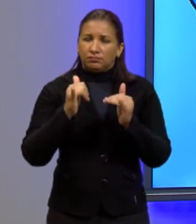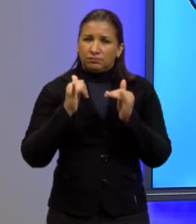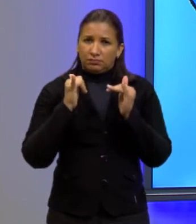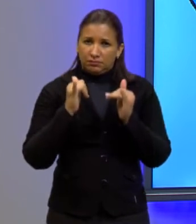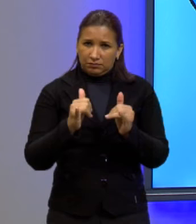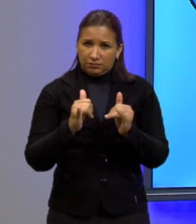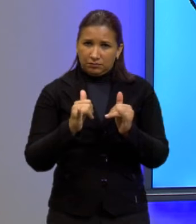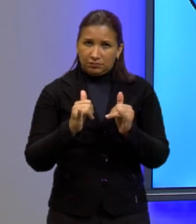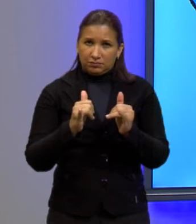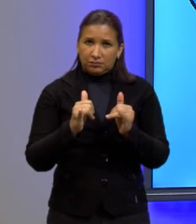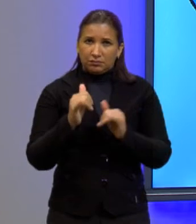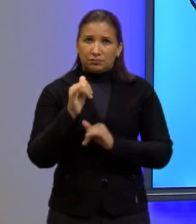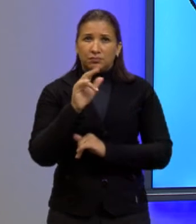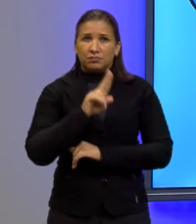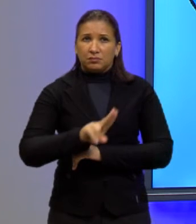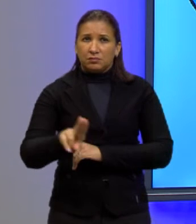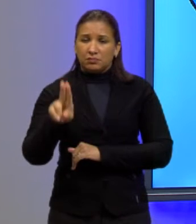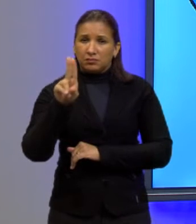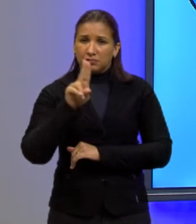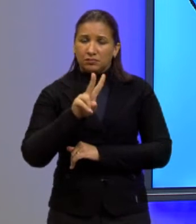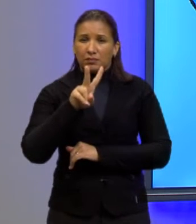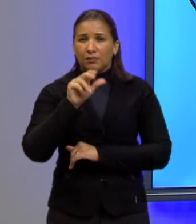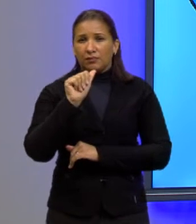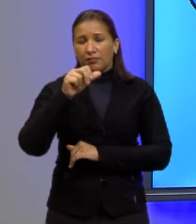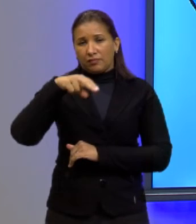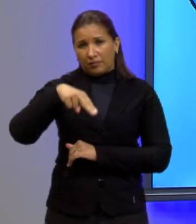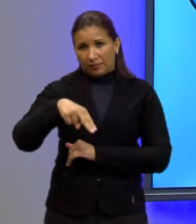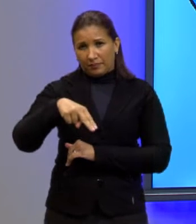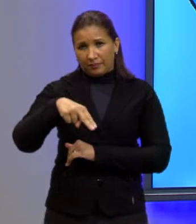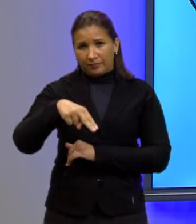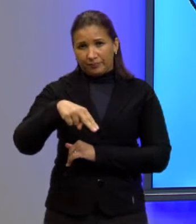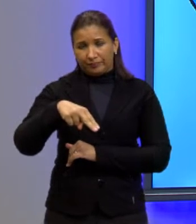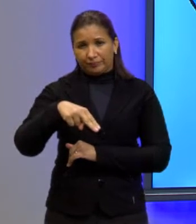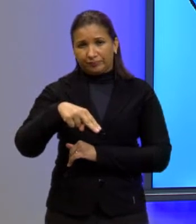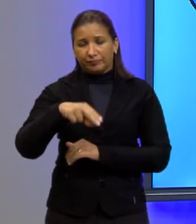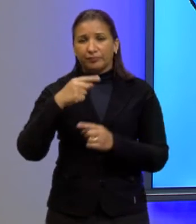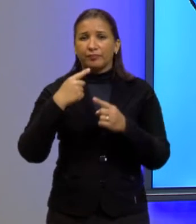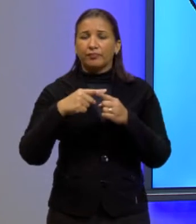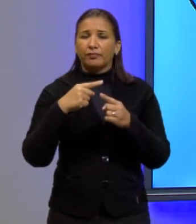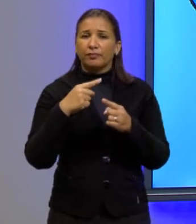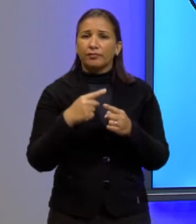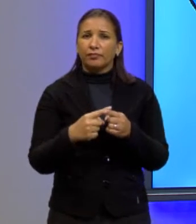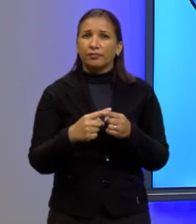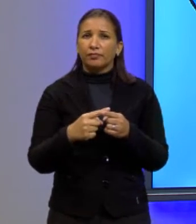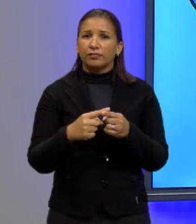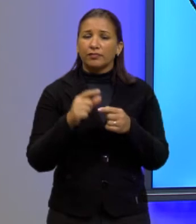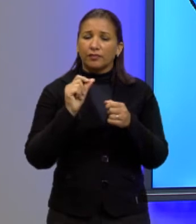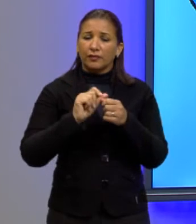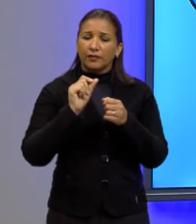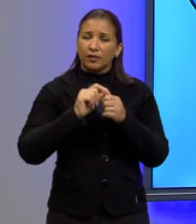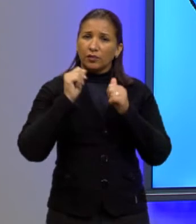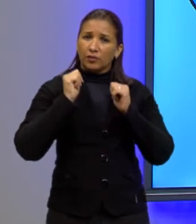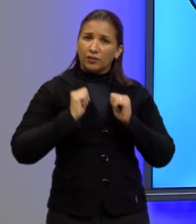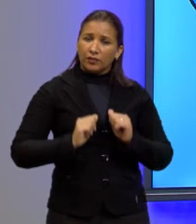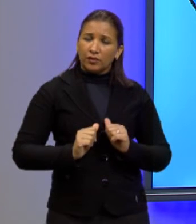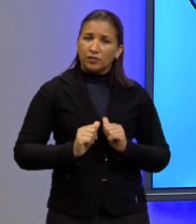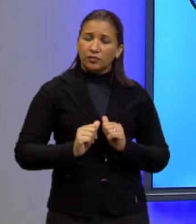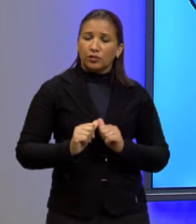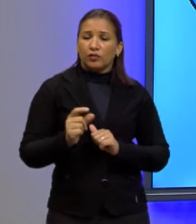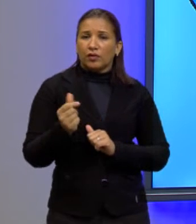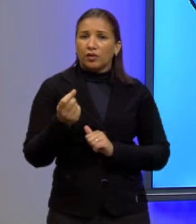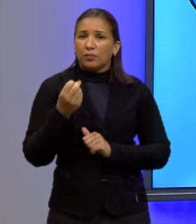vem ganhando espaço no Brasil é a van pois realiza com relativo conforto e preço acessível